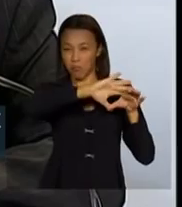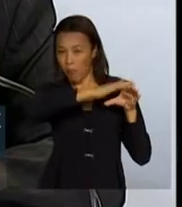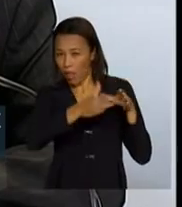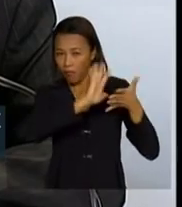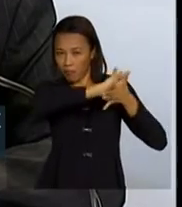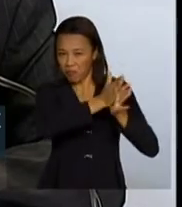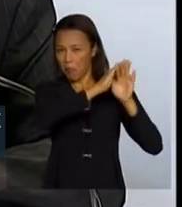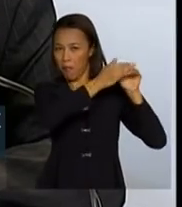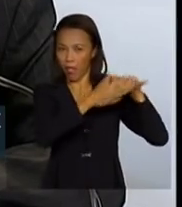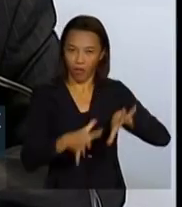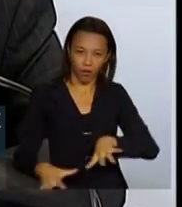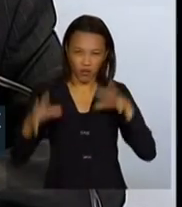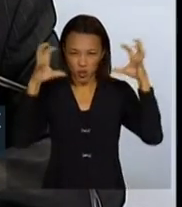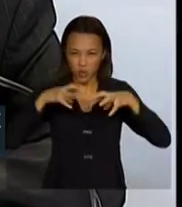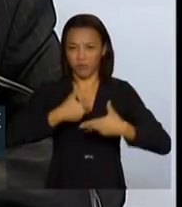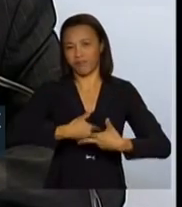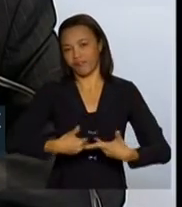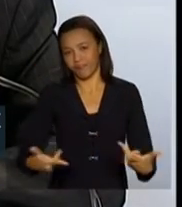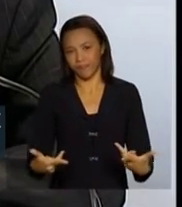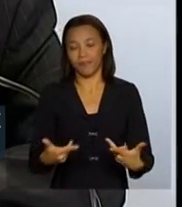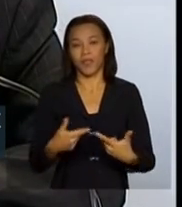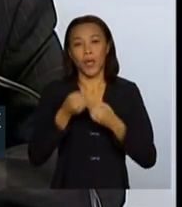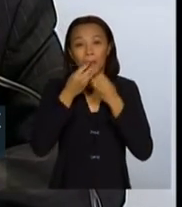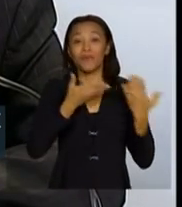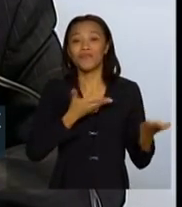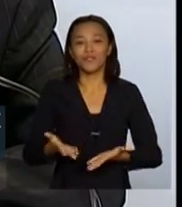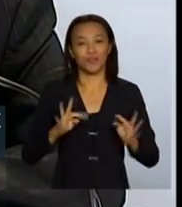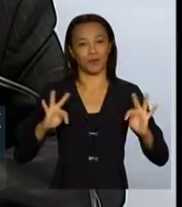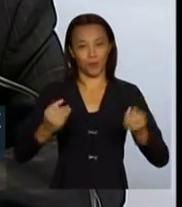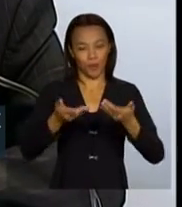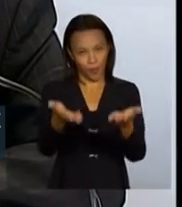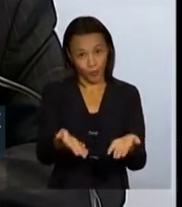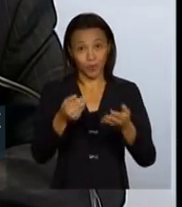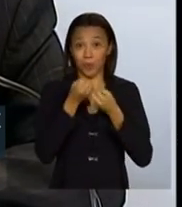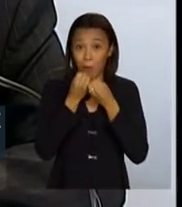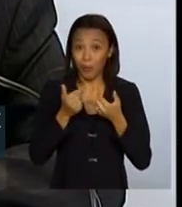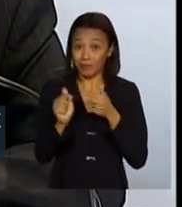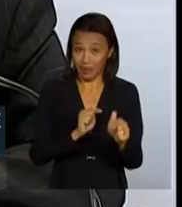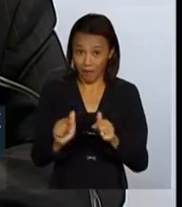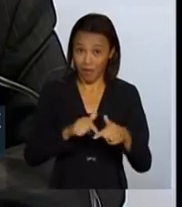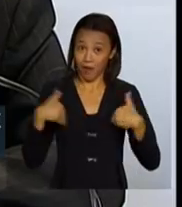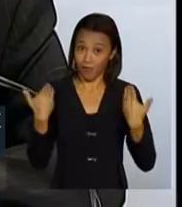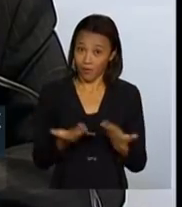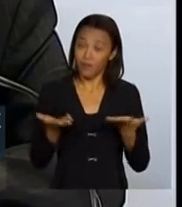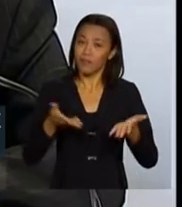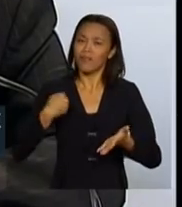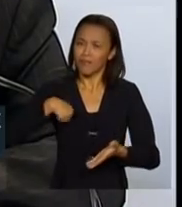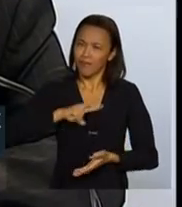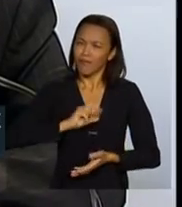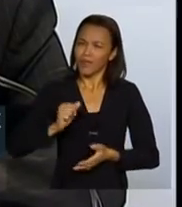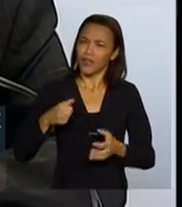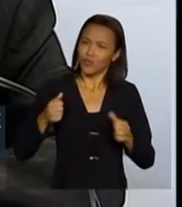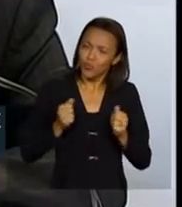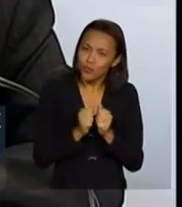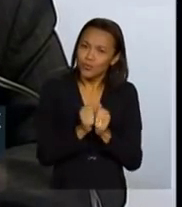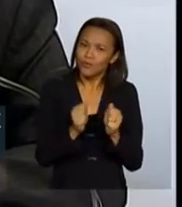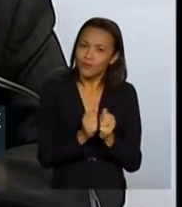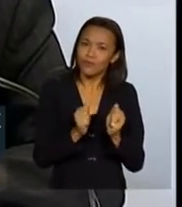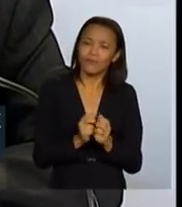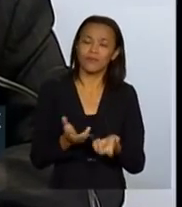relacionadas a desastres. Então, bem-vindo a todos, excelente trabalho para nós, vamos estar juntos em várias situações,